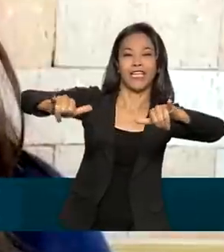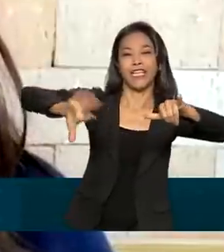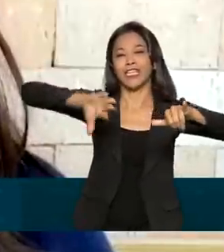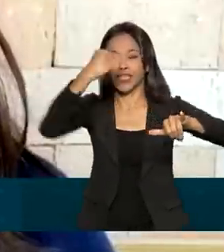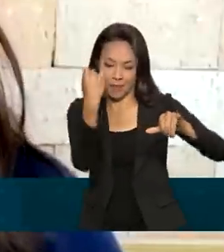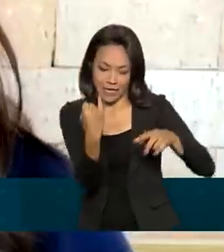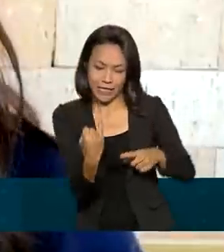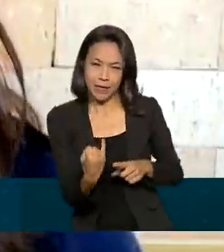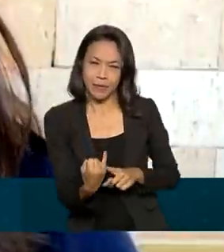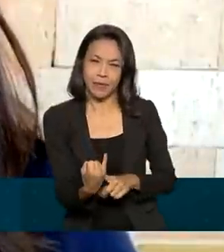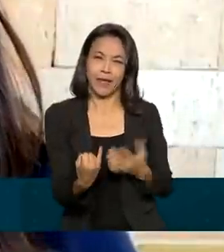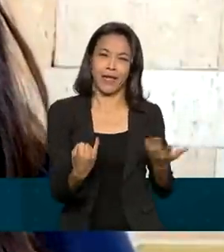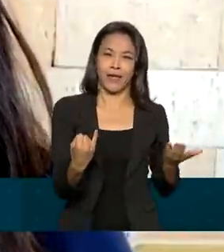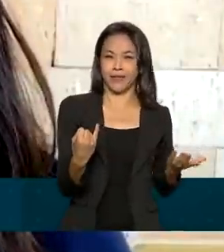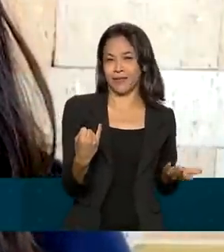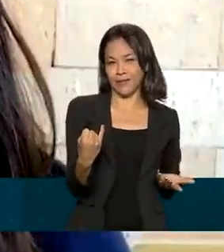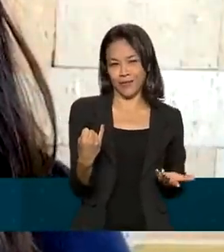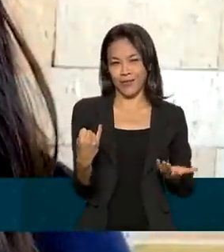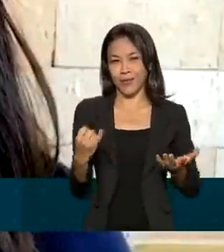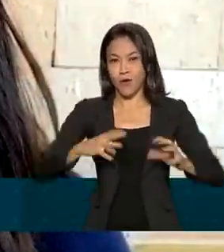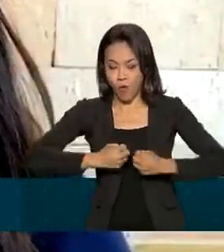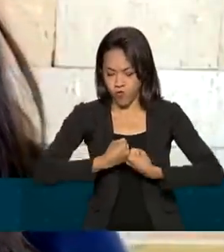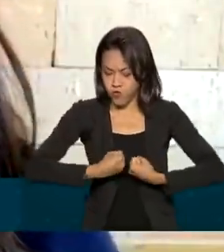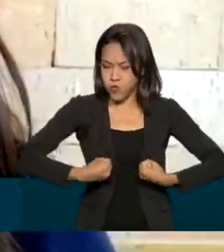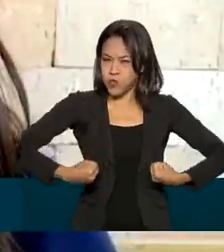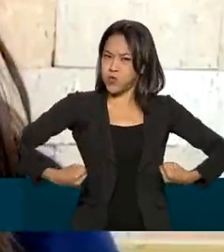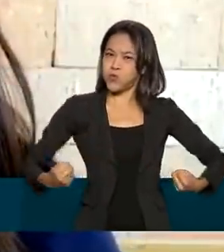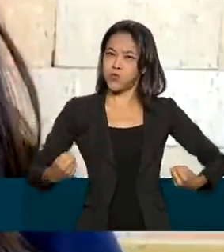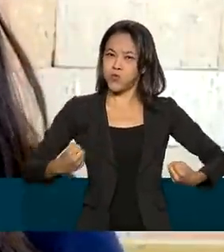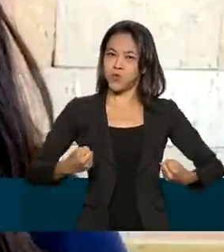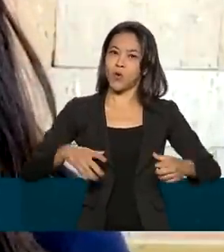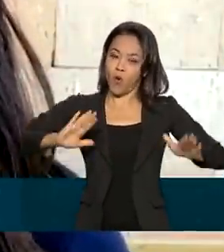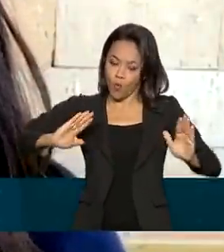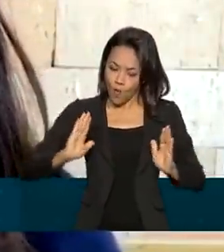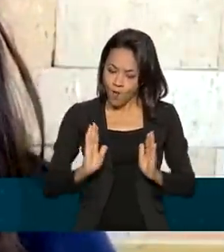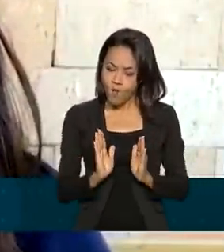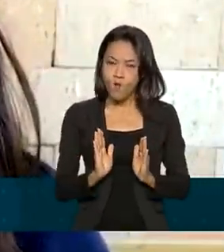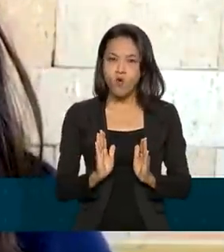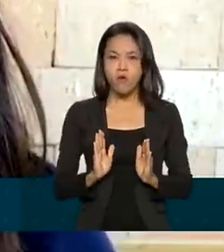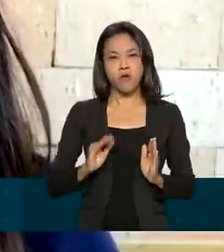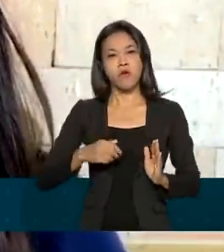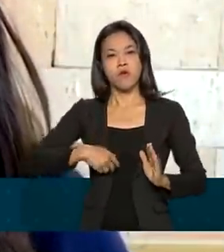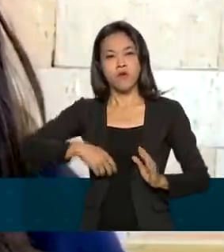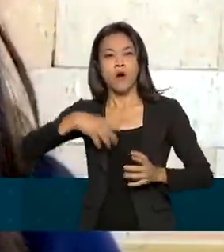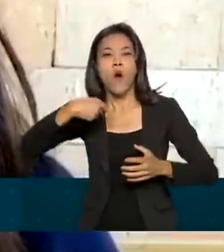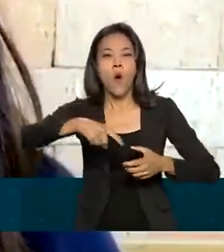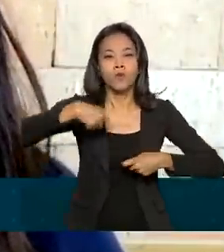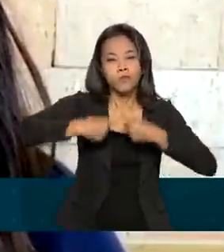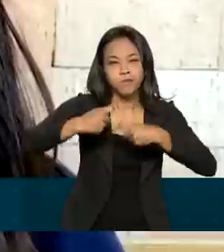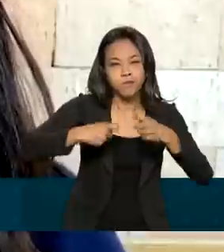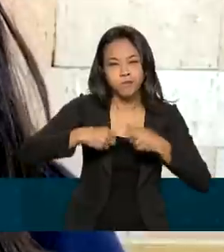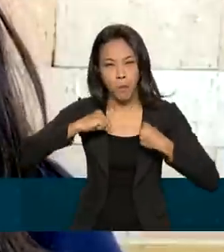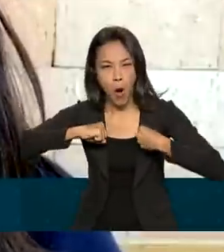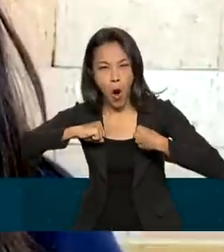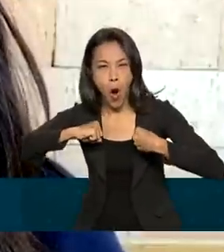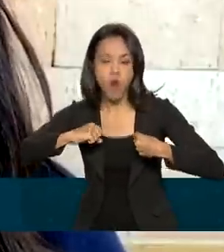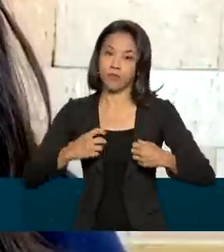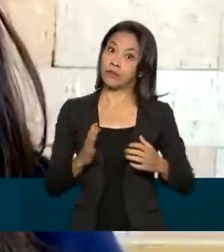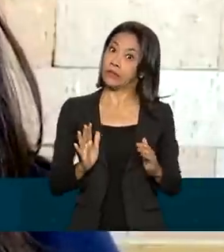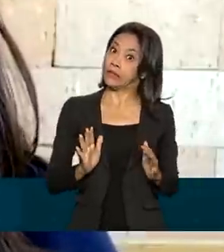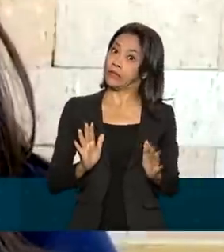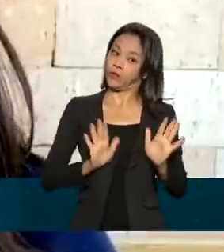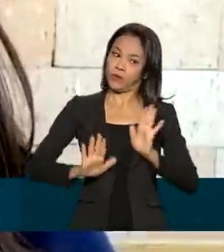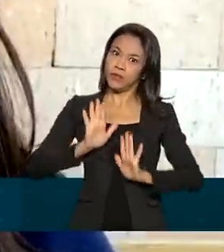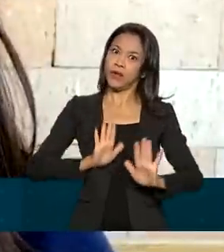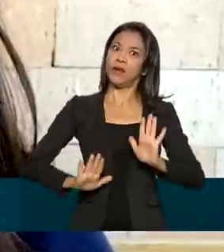emagrecimento, ganho de massa muscular, perda de peso, melhora da potência sexual. Mas desconfie se esses produtos